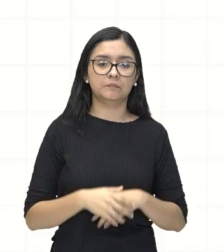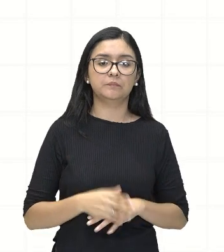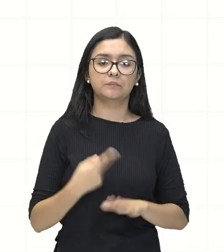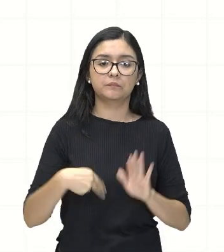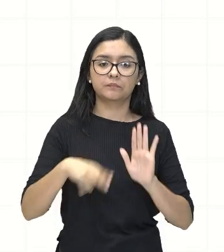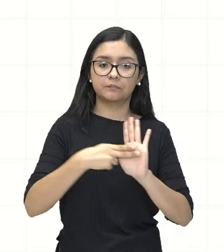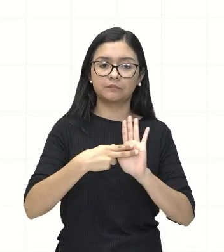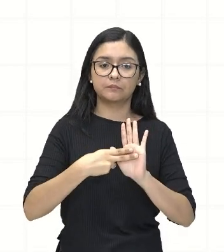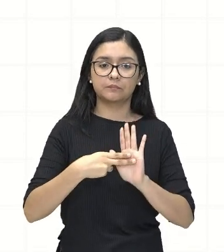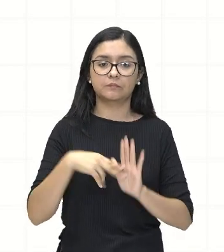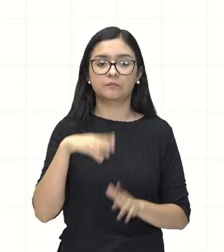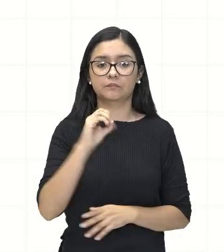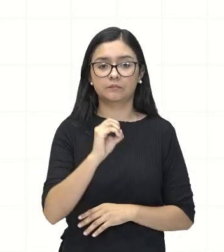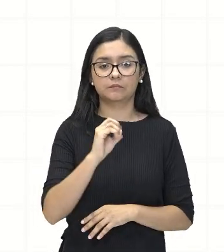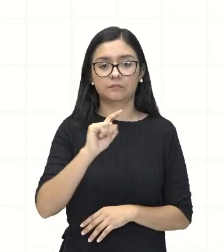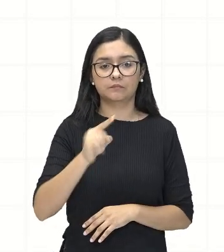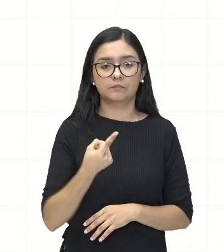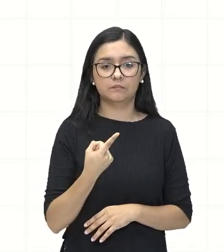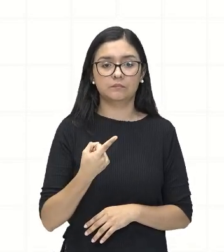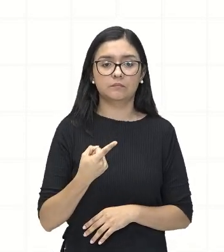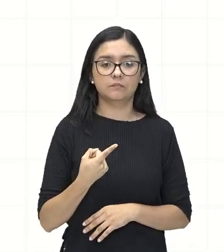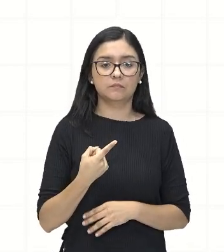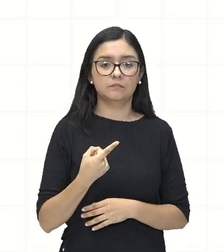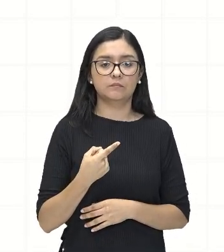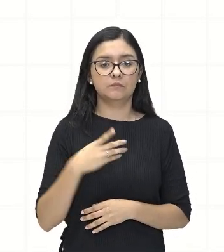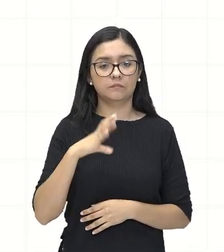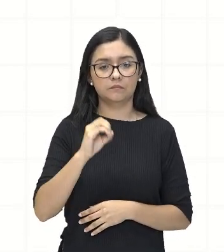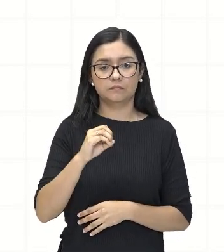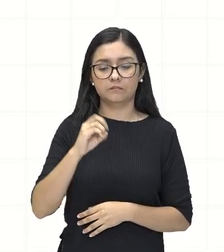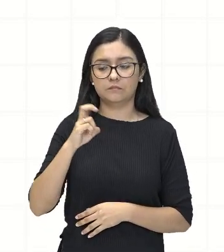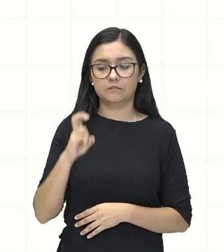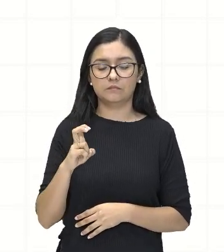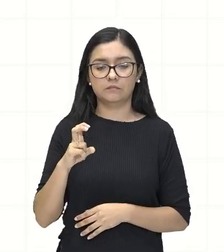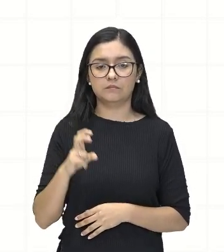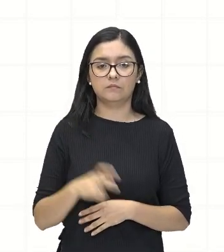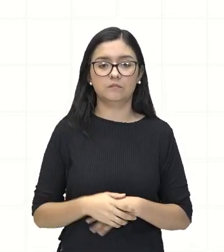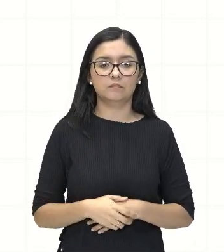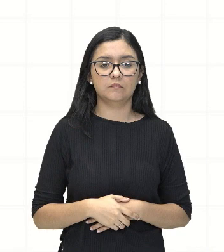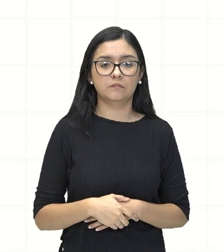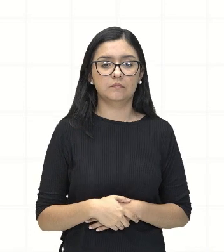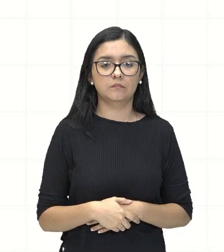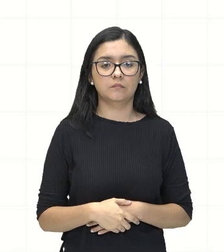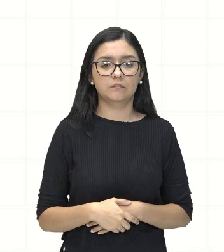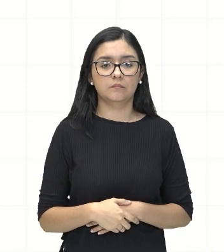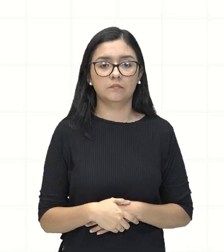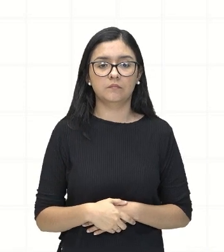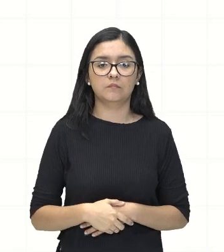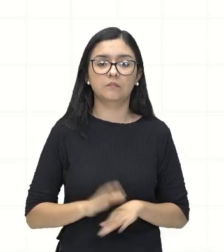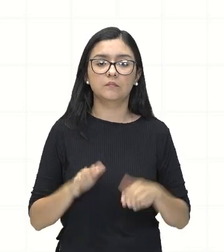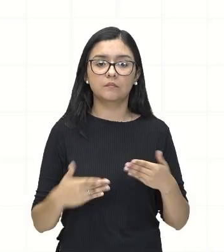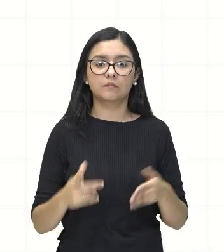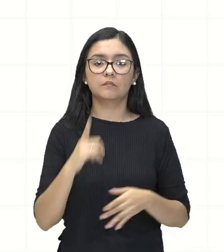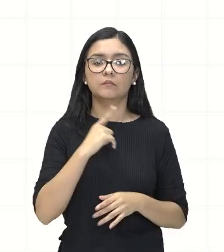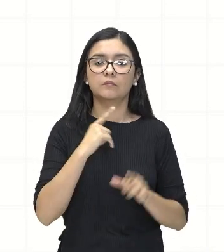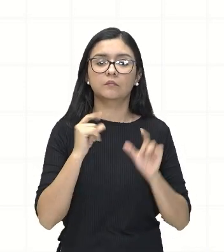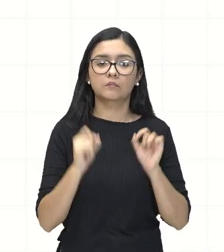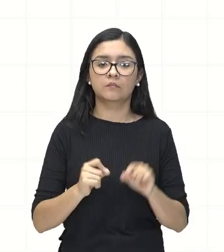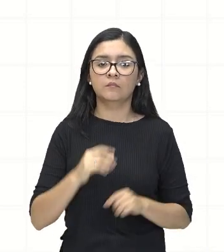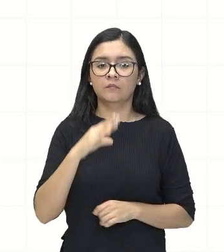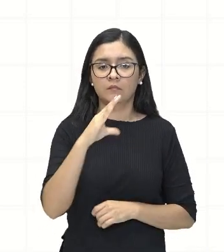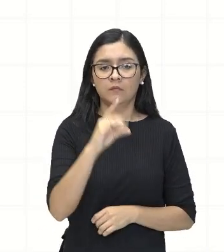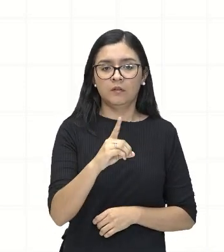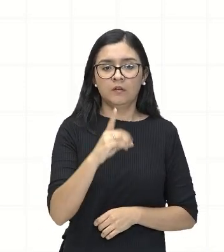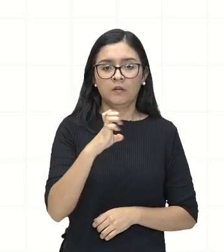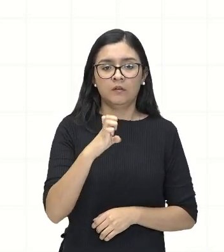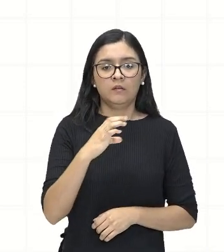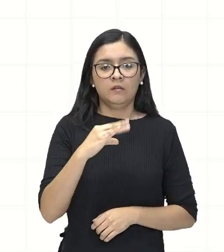a 0,05. Aqui são os décimos e aqui os